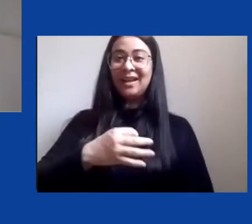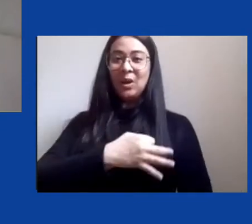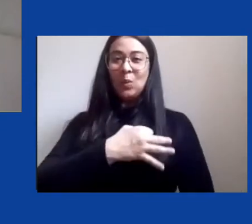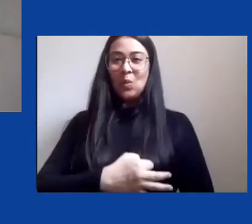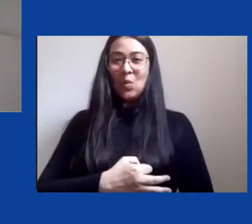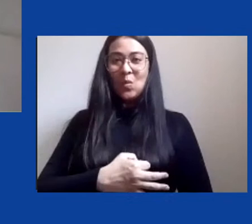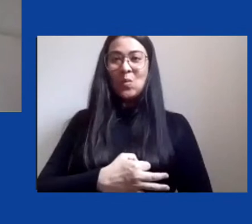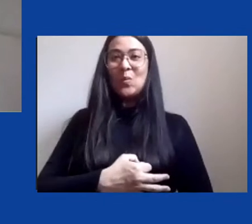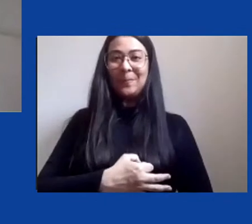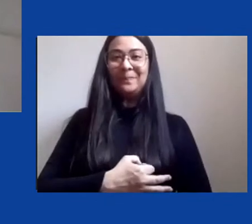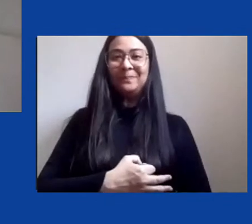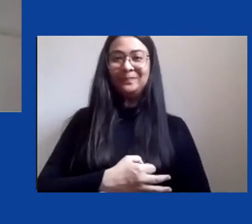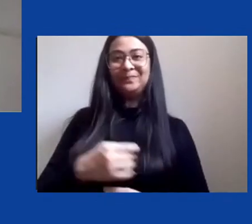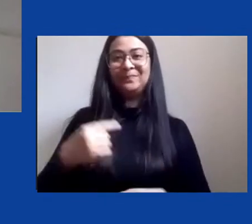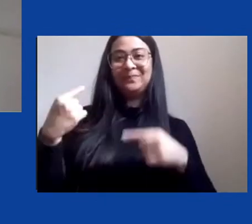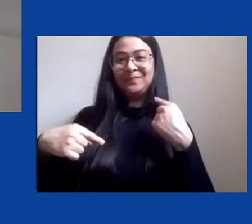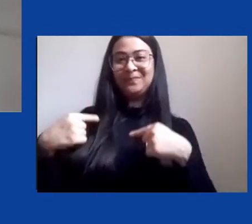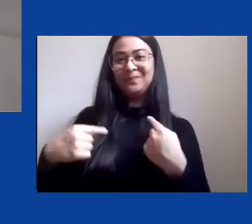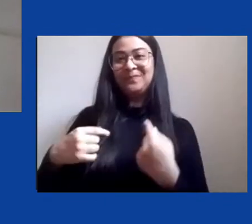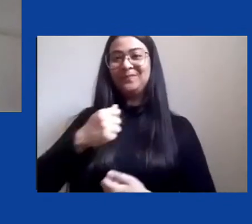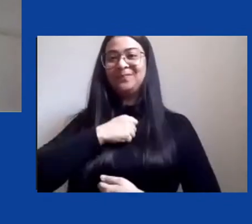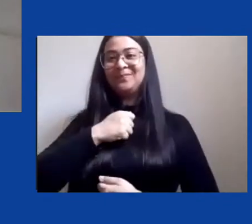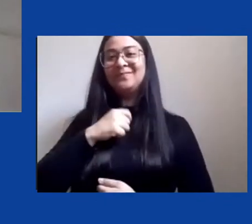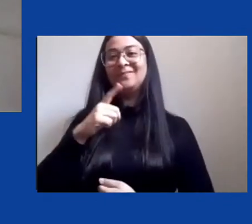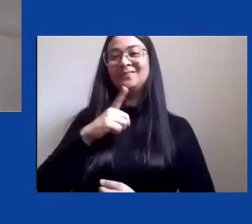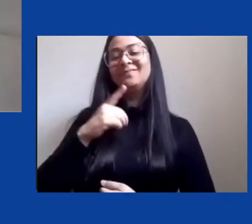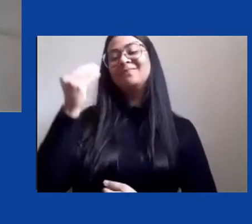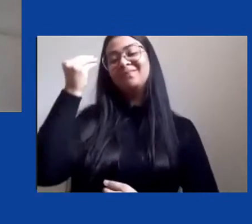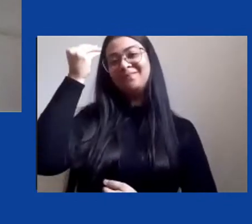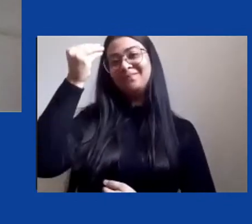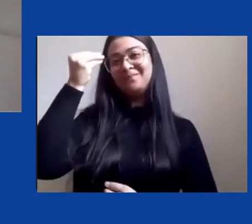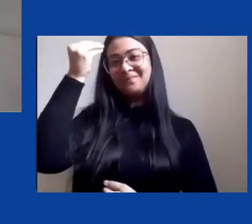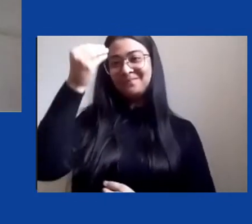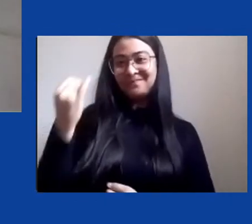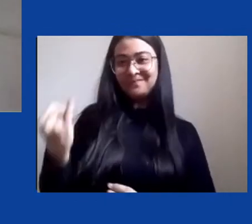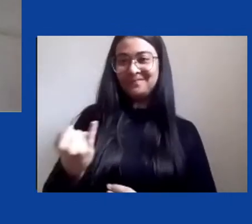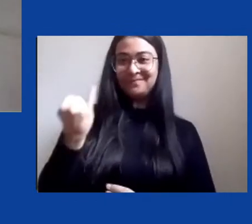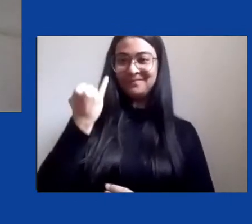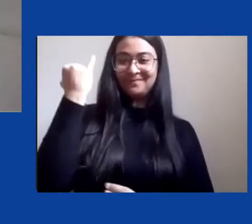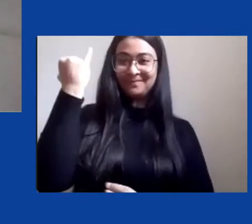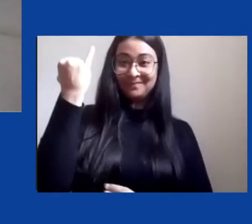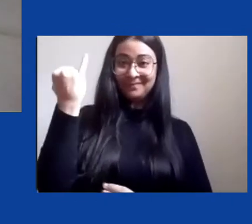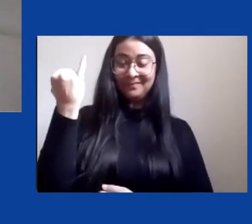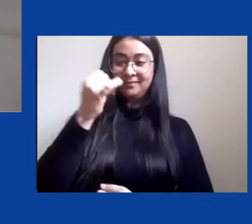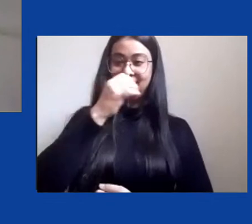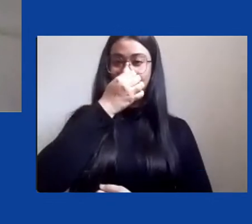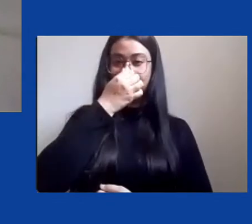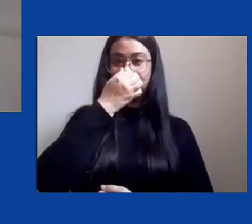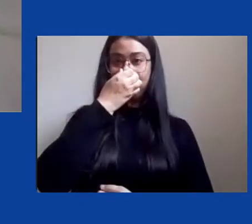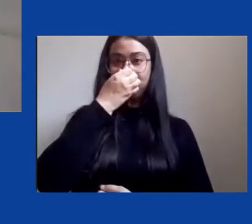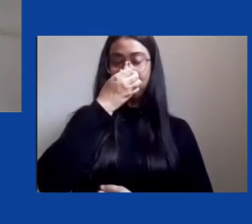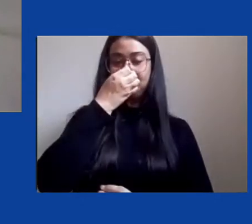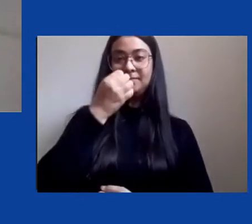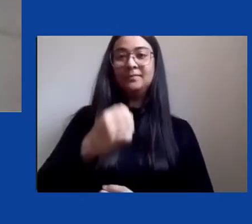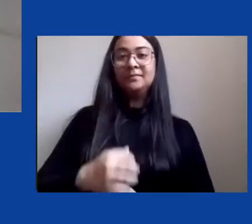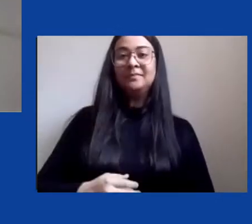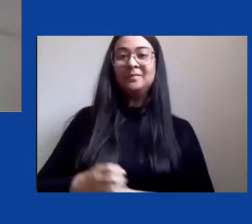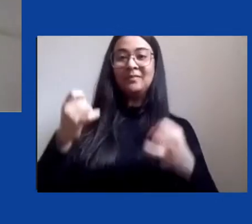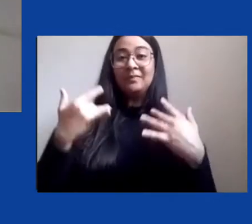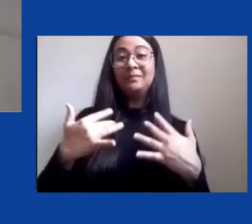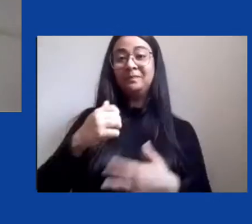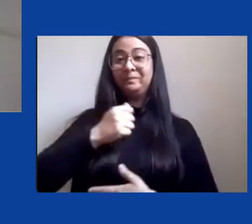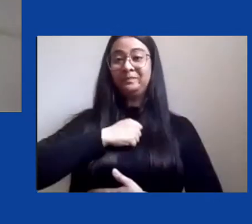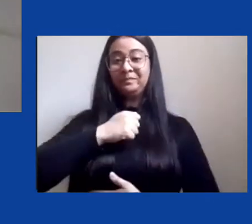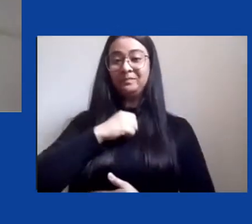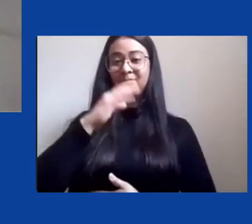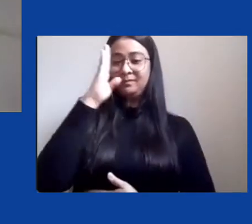experiência tão importante e fazer esse diálogo sobre a antropologia brasileira e que realmente como